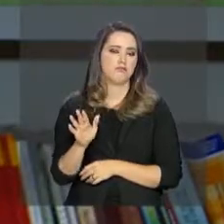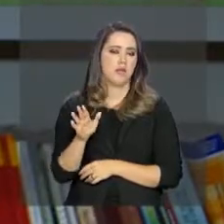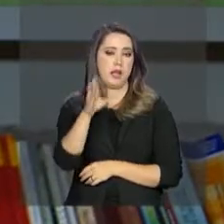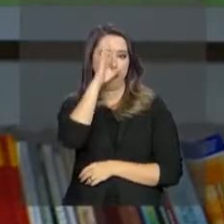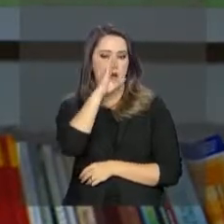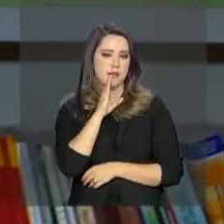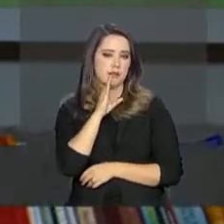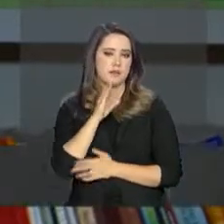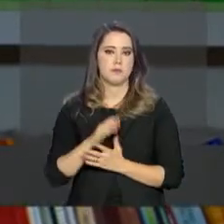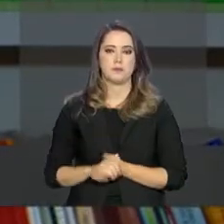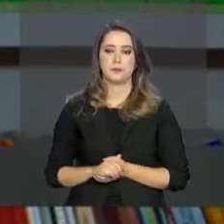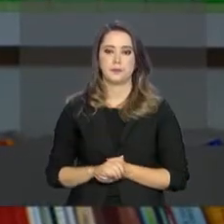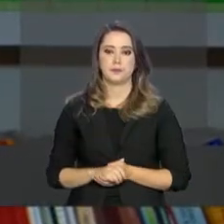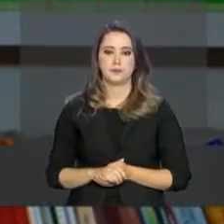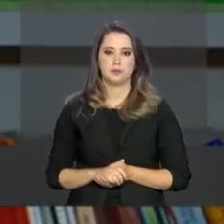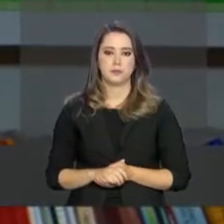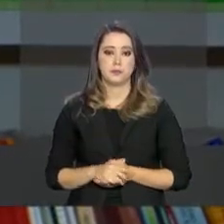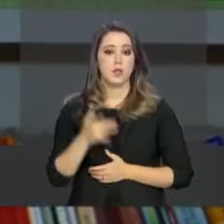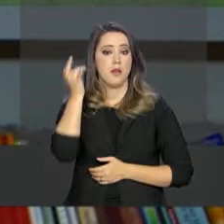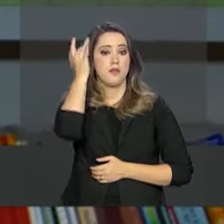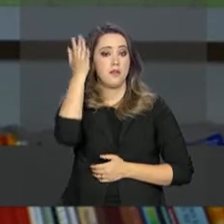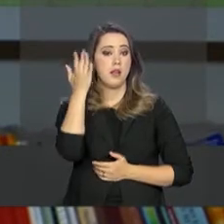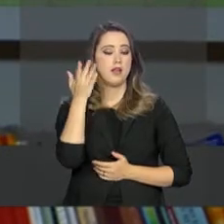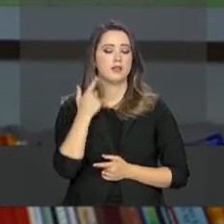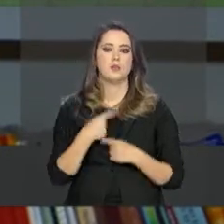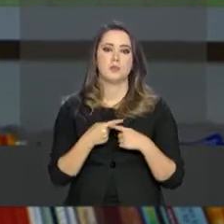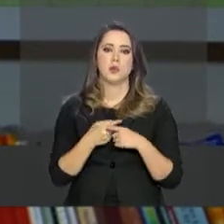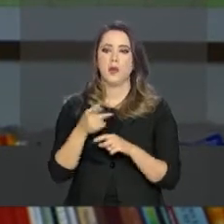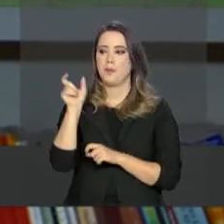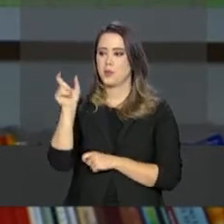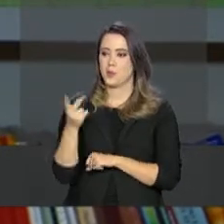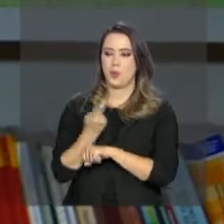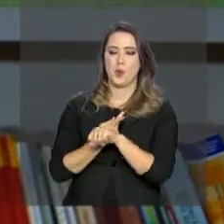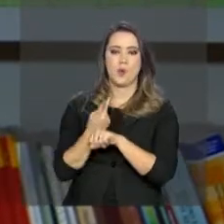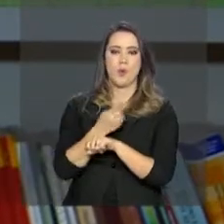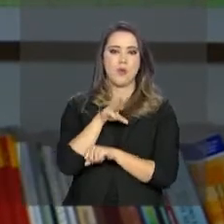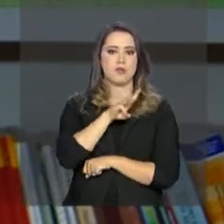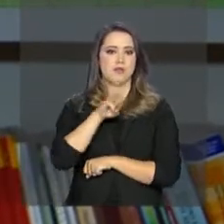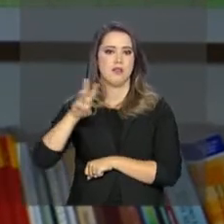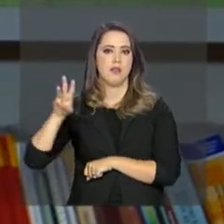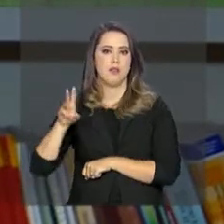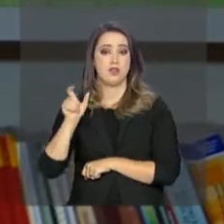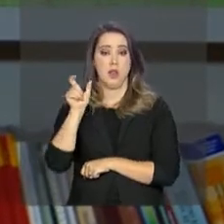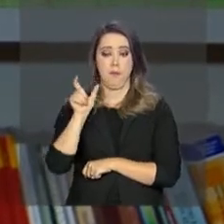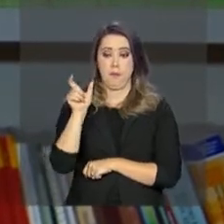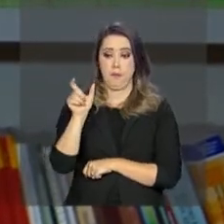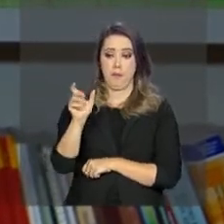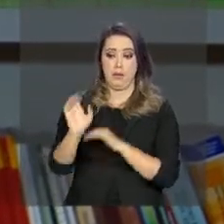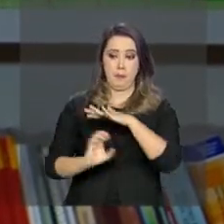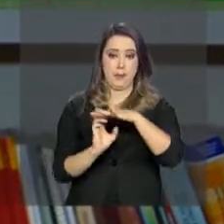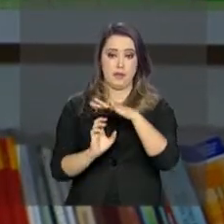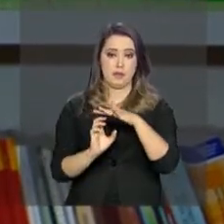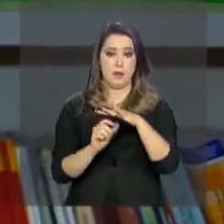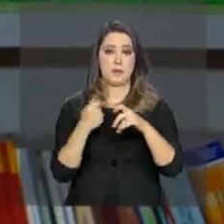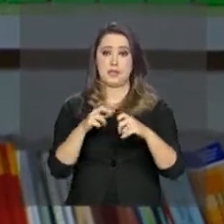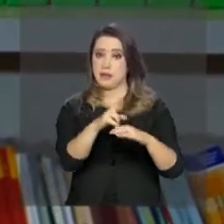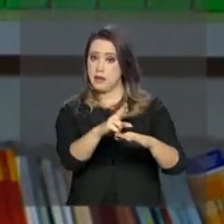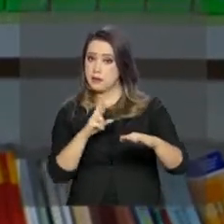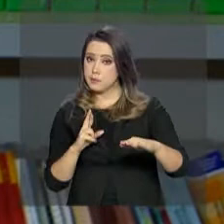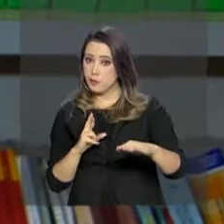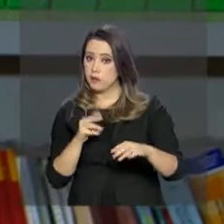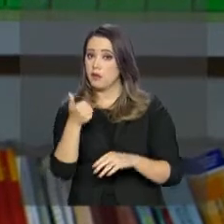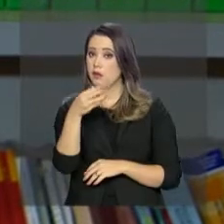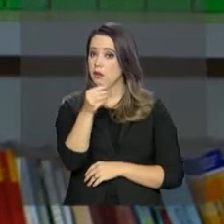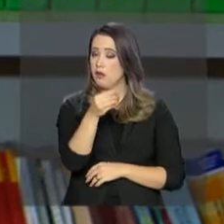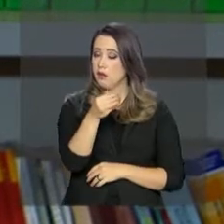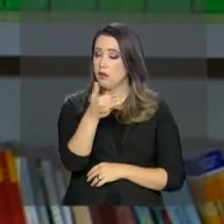um facilitador, porque a partir do momento que o consumidor busca essa plataforma virtual, o fornecedor tem um prazo de 10 dias para respondê-lo e aí buscar uma